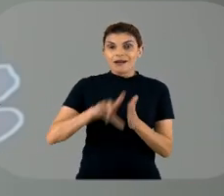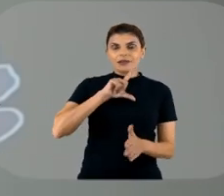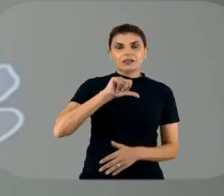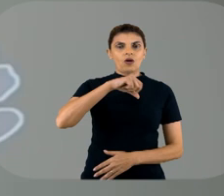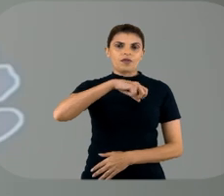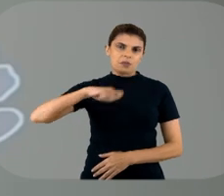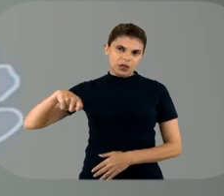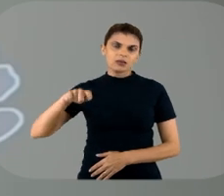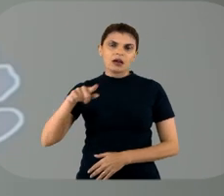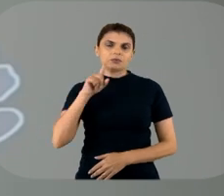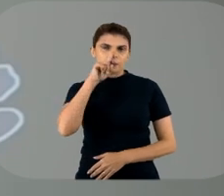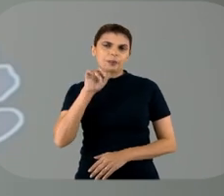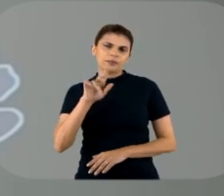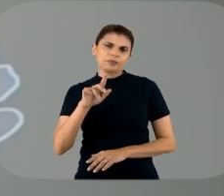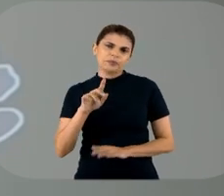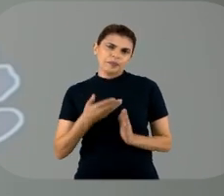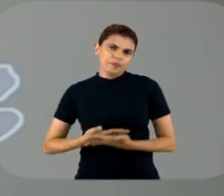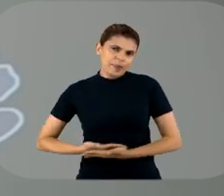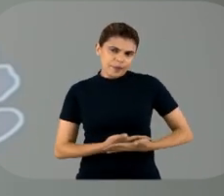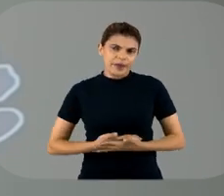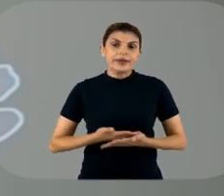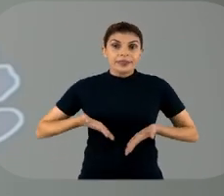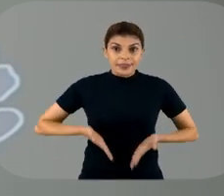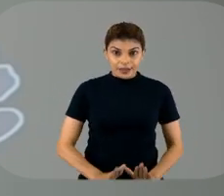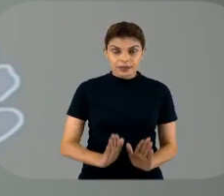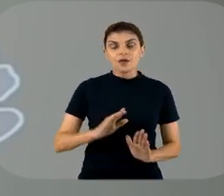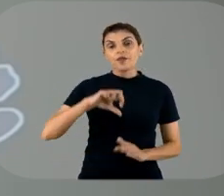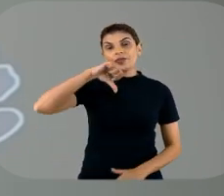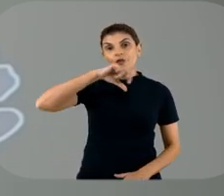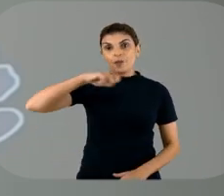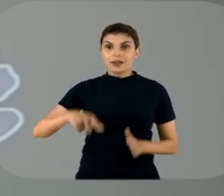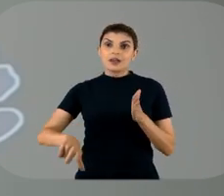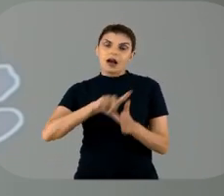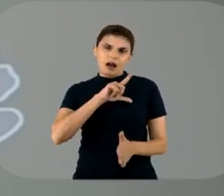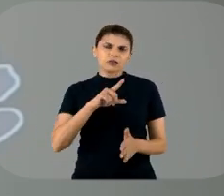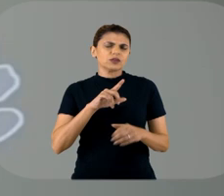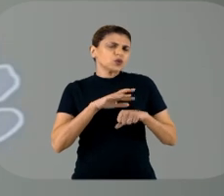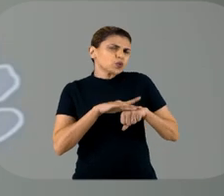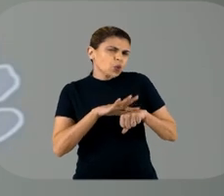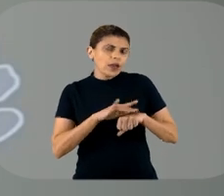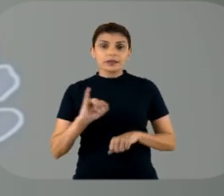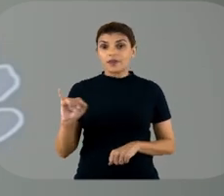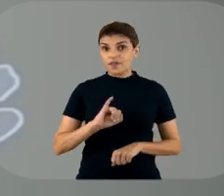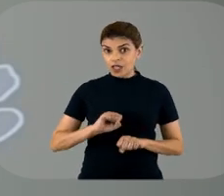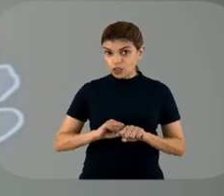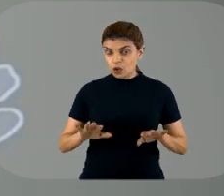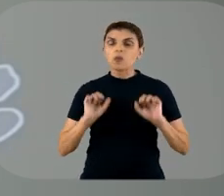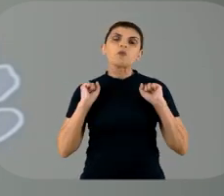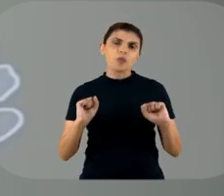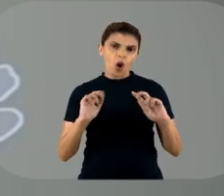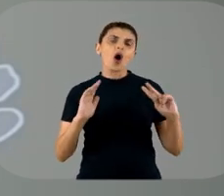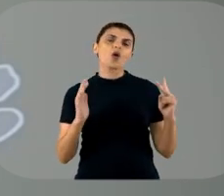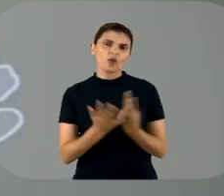grande problema para o recém-nascido. A gente não pode esquecer que quase todas as doenças infecciosas podem levar